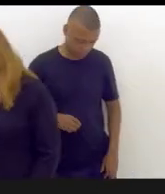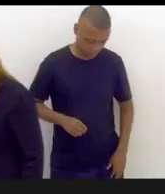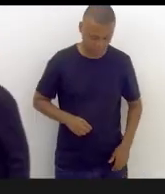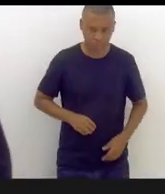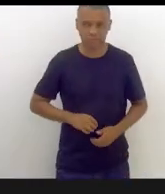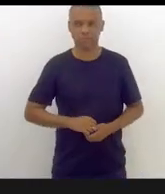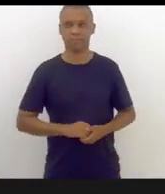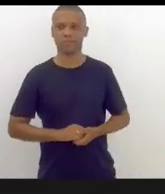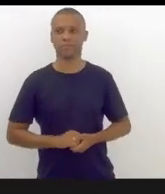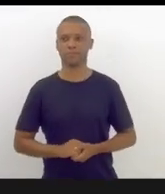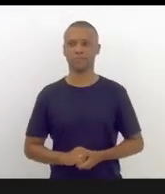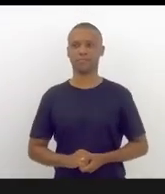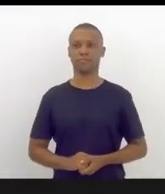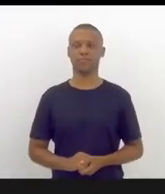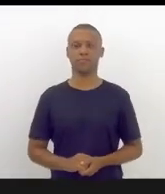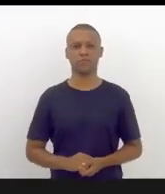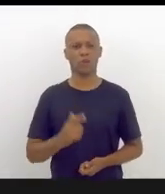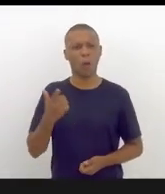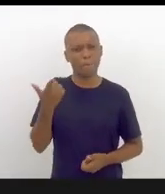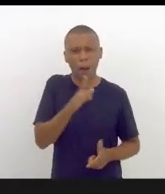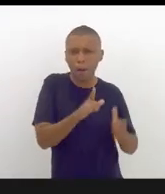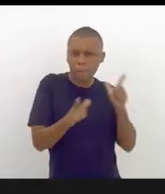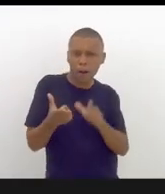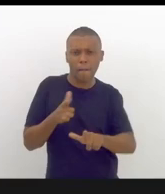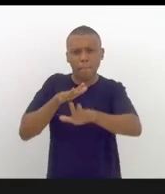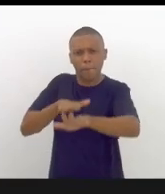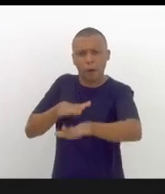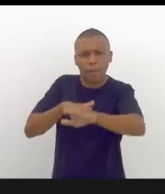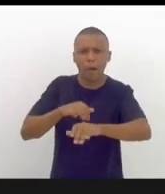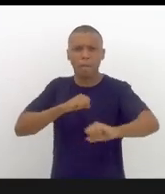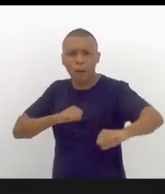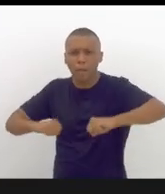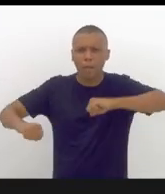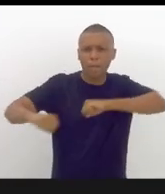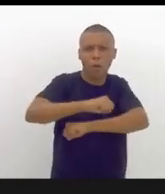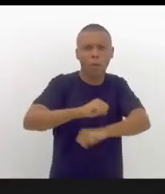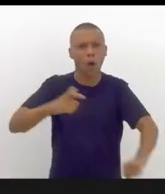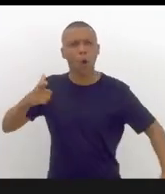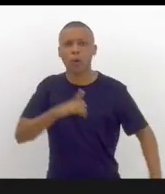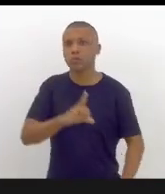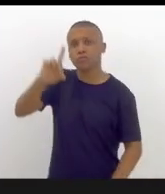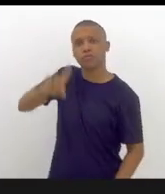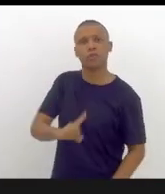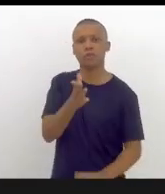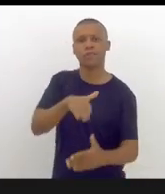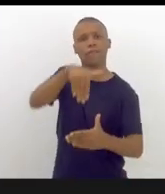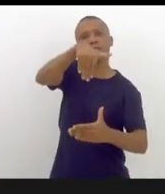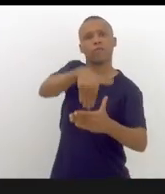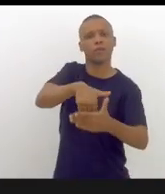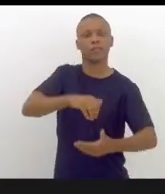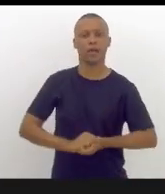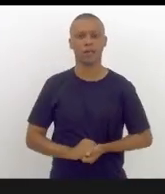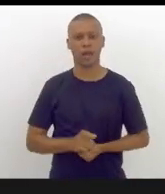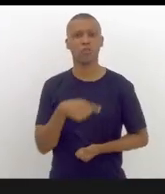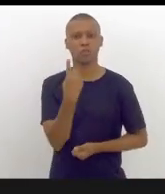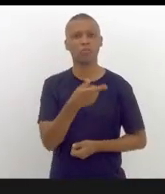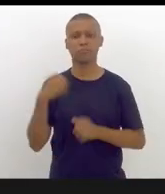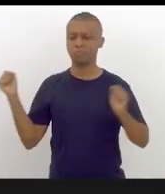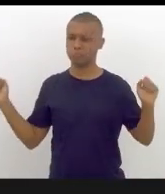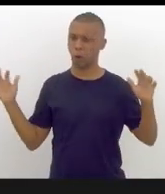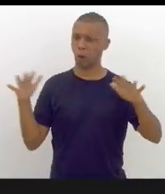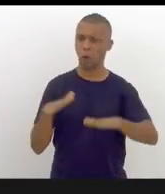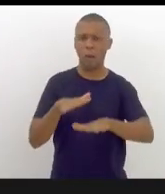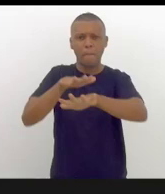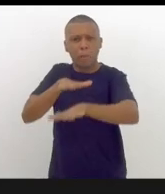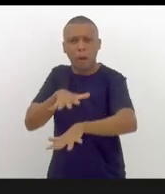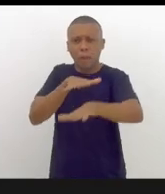votar com Luiz, Brizola, todo Teutônio Filela e ocupamos ali a presidente Vargas e fomos